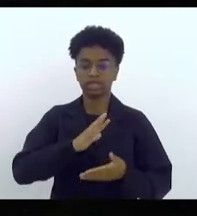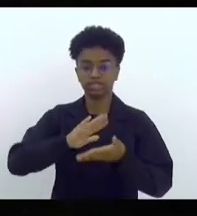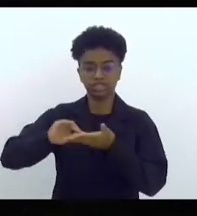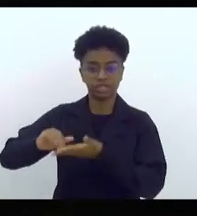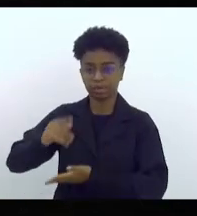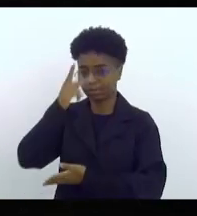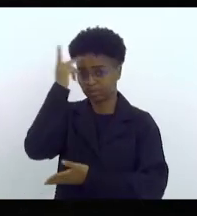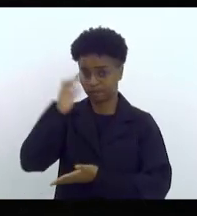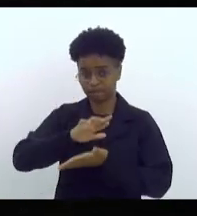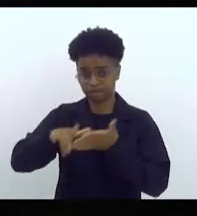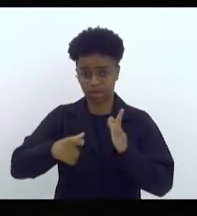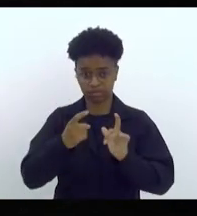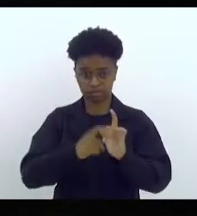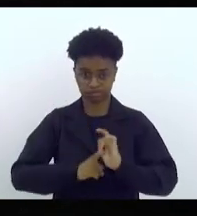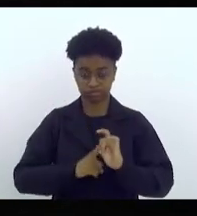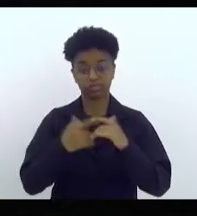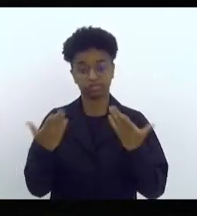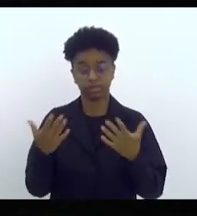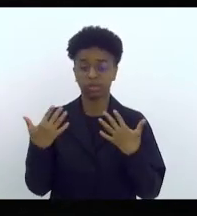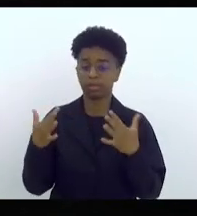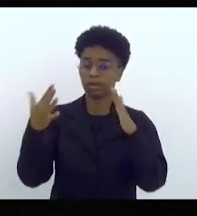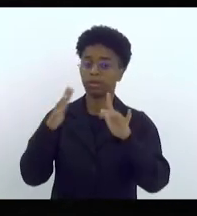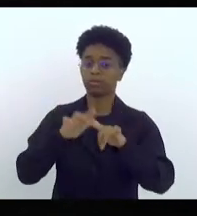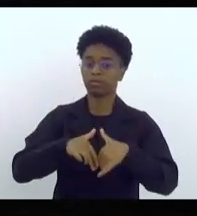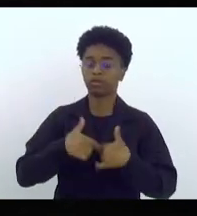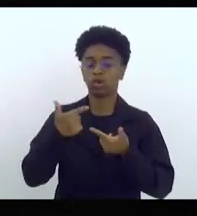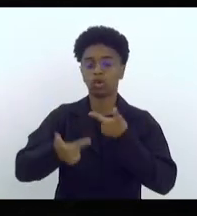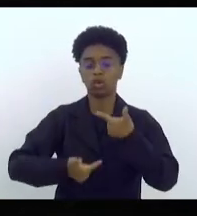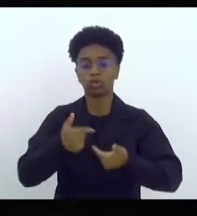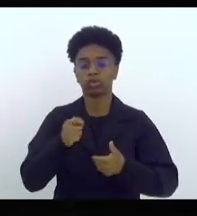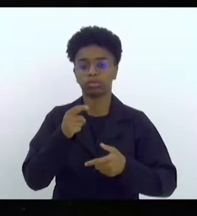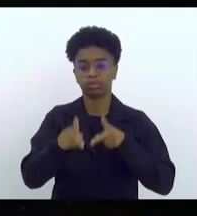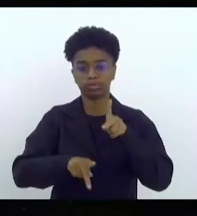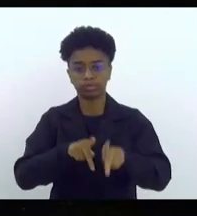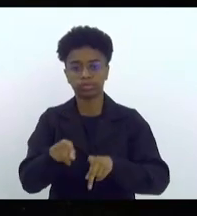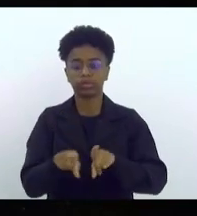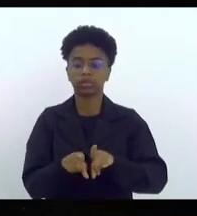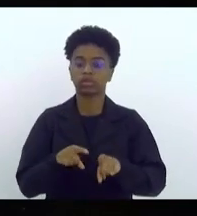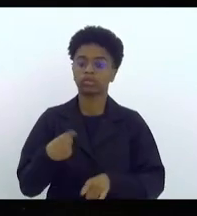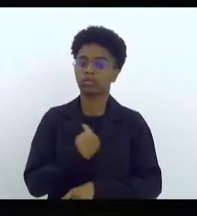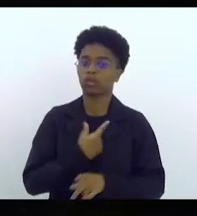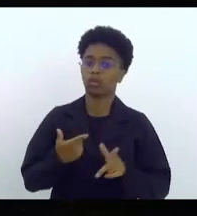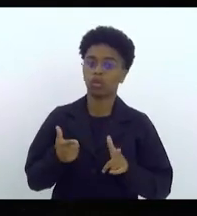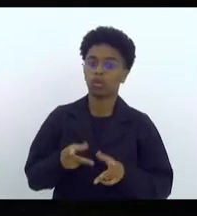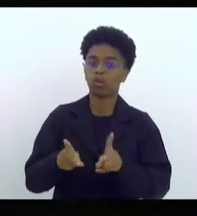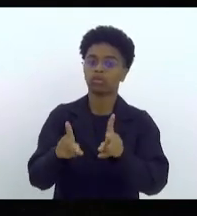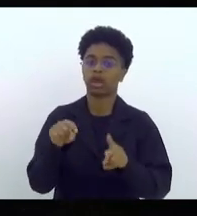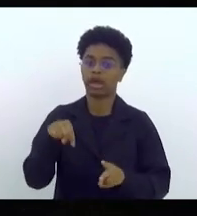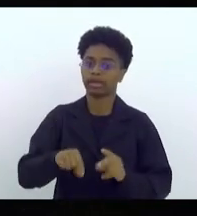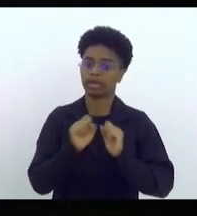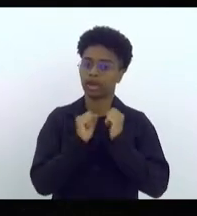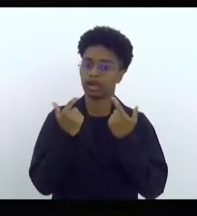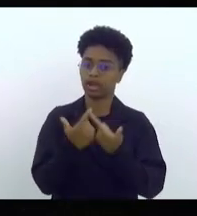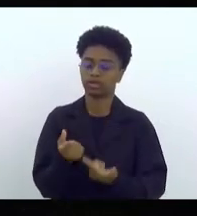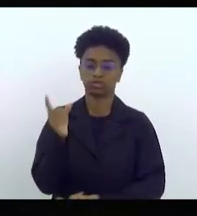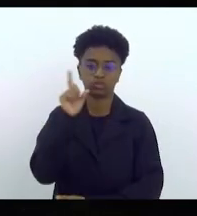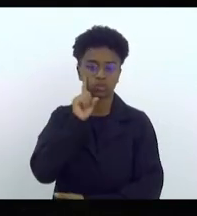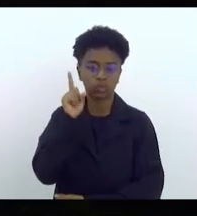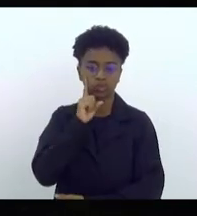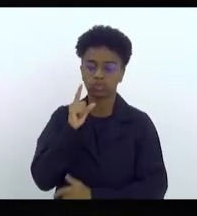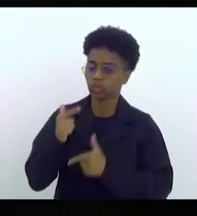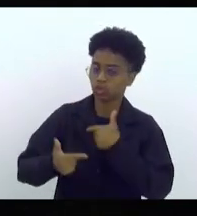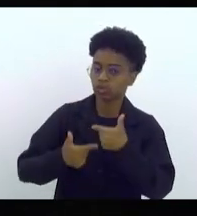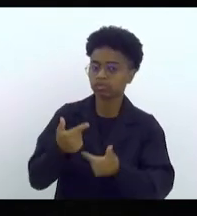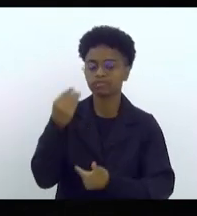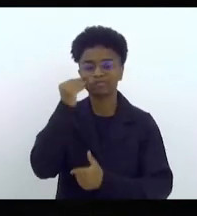inadimplência. Então, viva a luta do nosso povo e vamos continuar aqui na Assembleia Legislativa todos os dias lutando